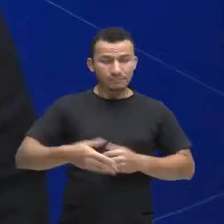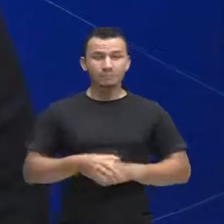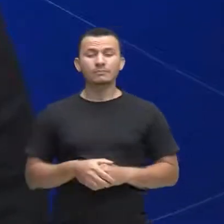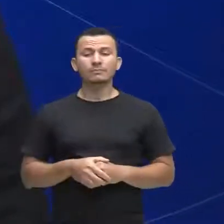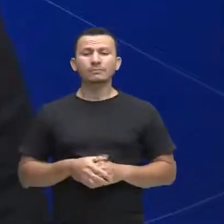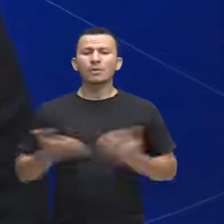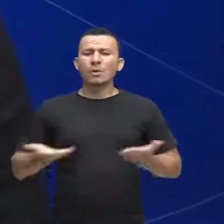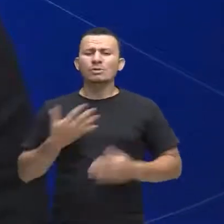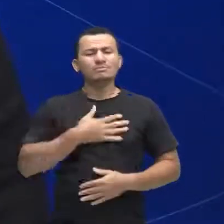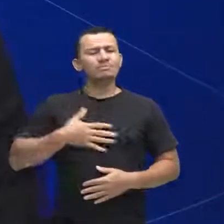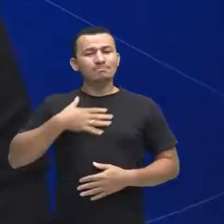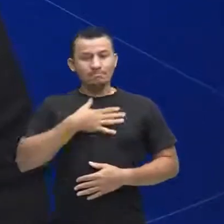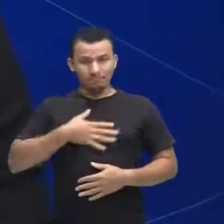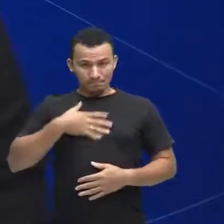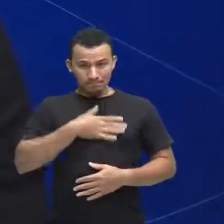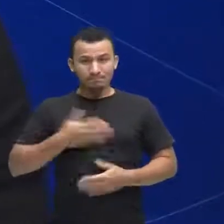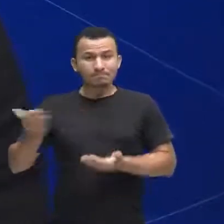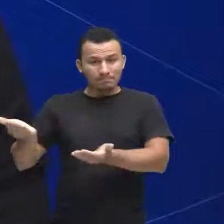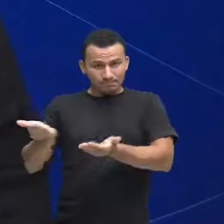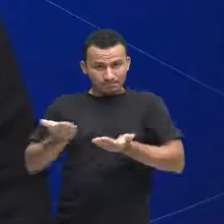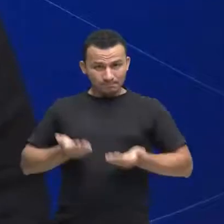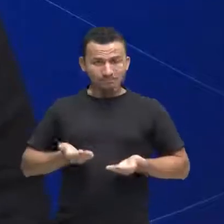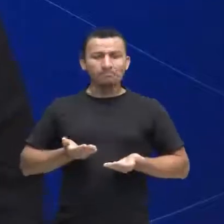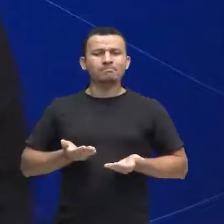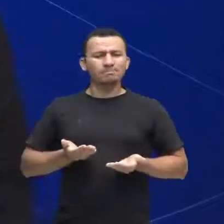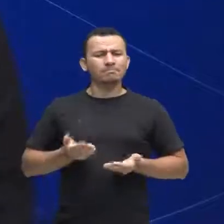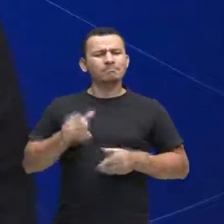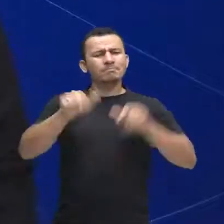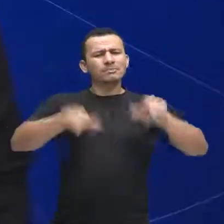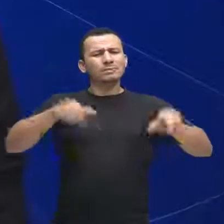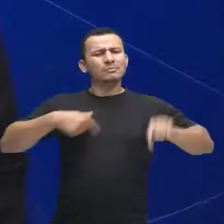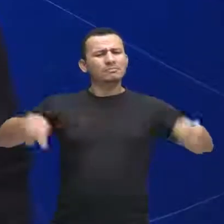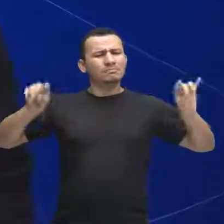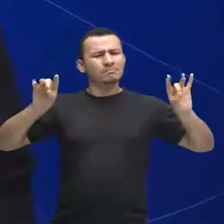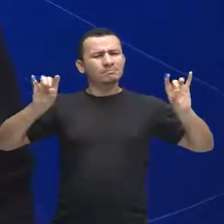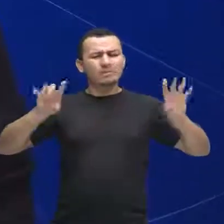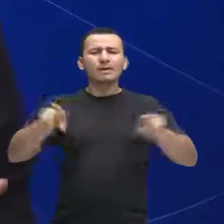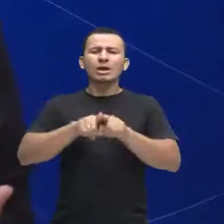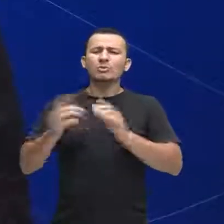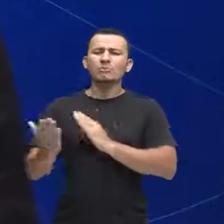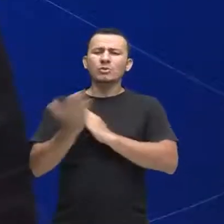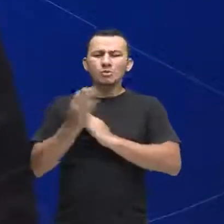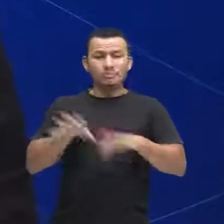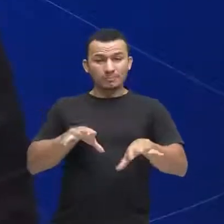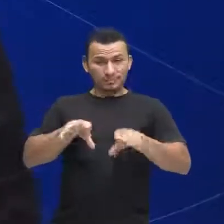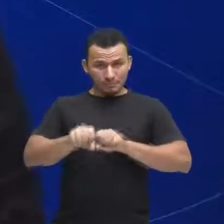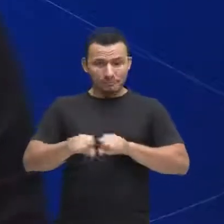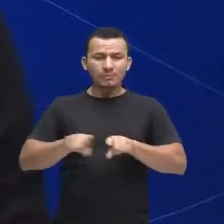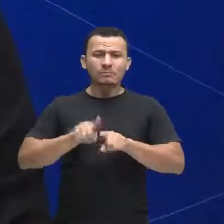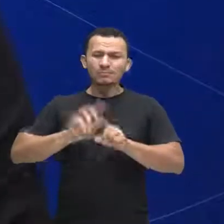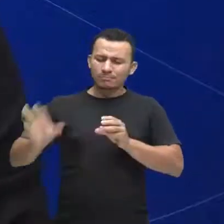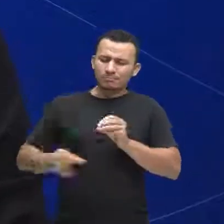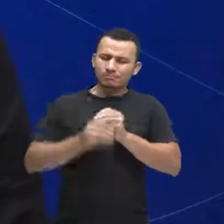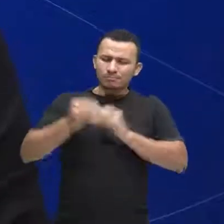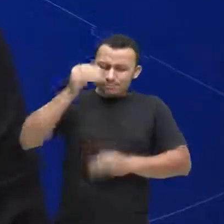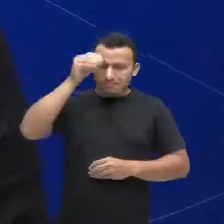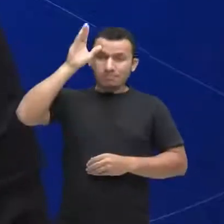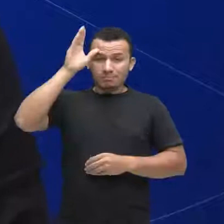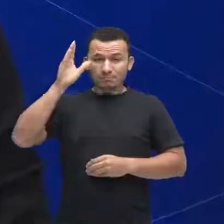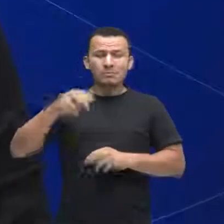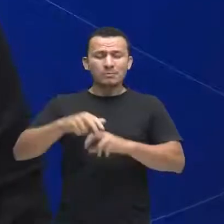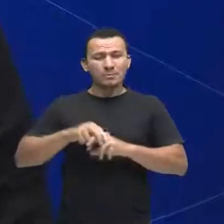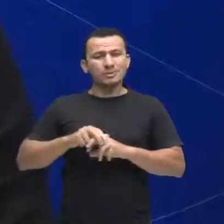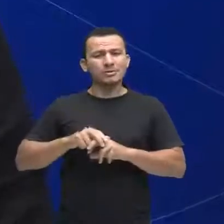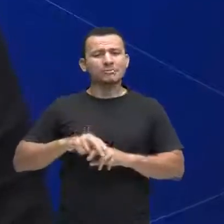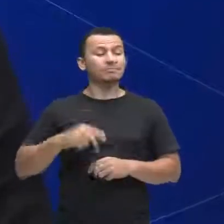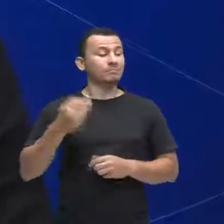a honra de estar recebendo alguém que foi responsável pela minha formação, alguém que trouxe muita contribuição, muito do que eu sou hoje também,